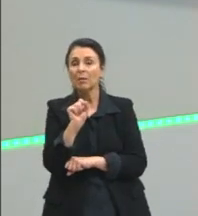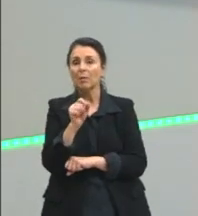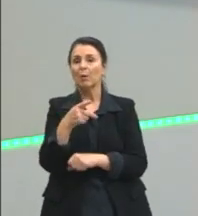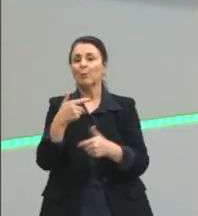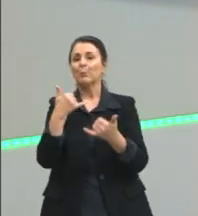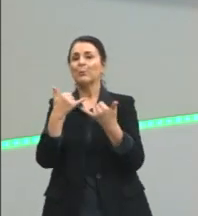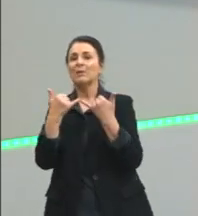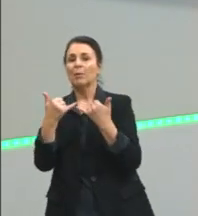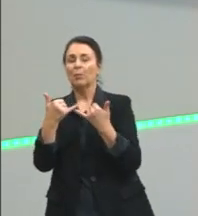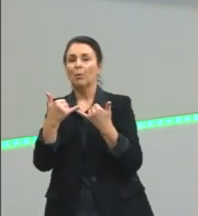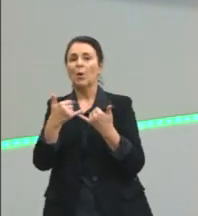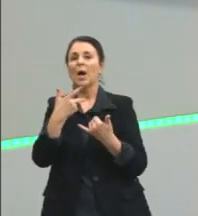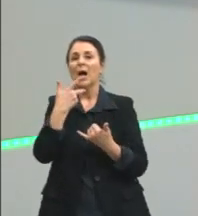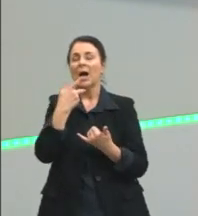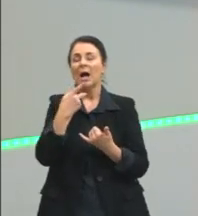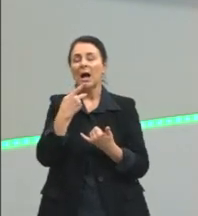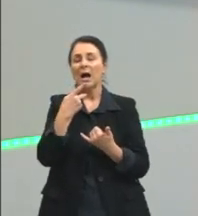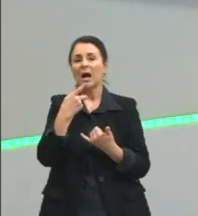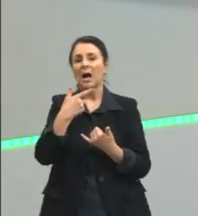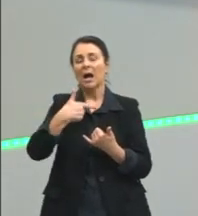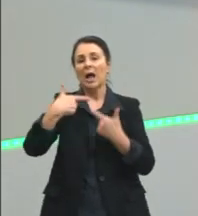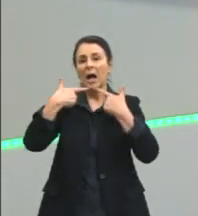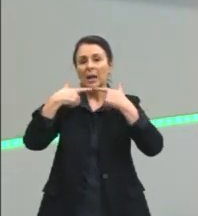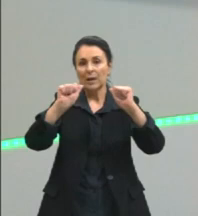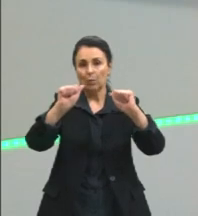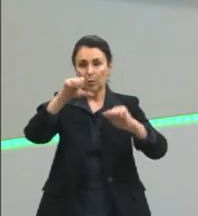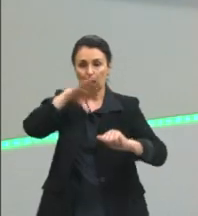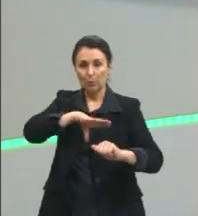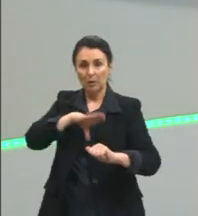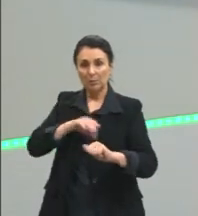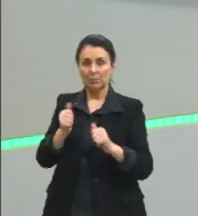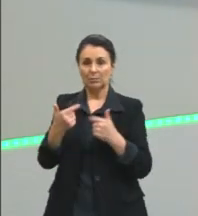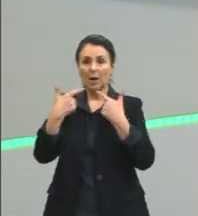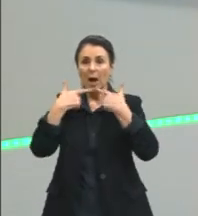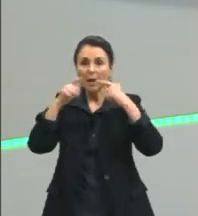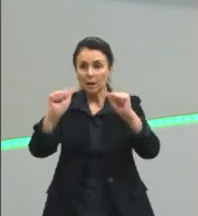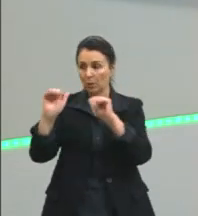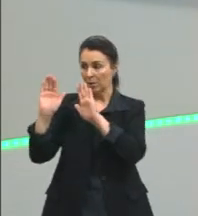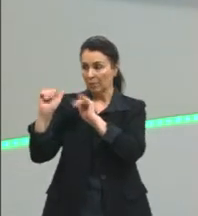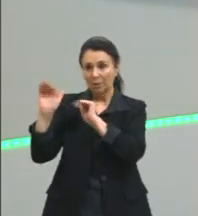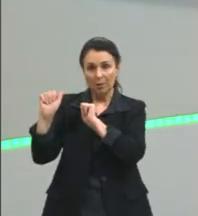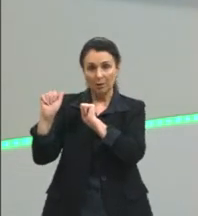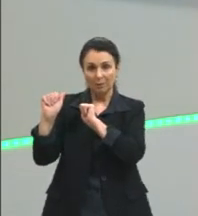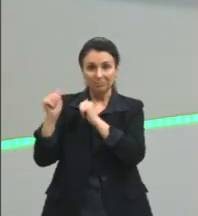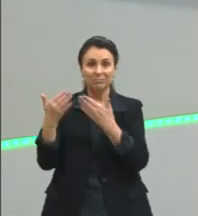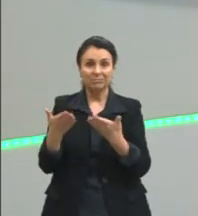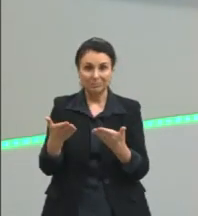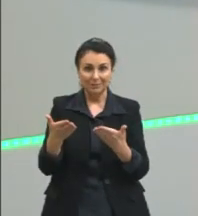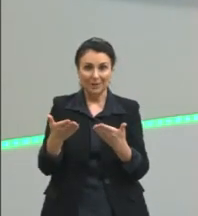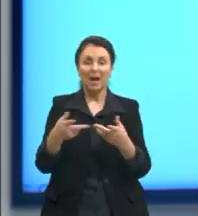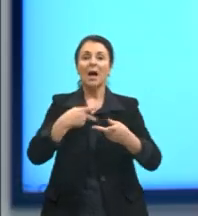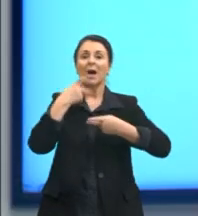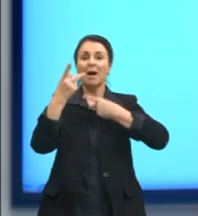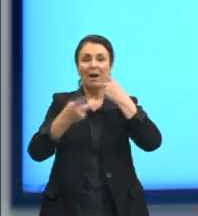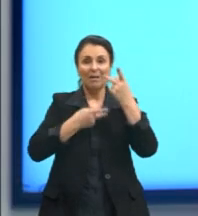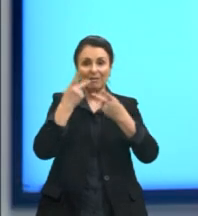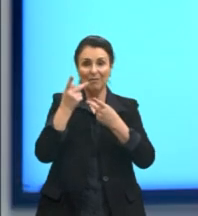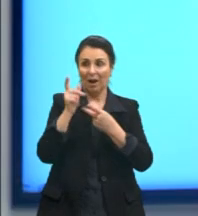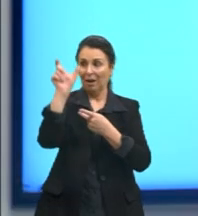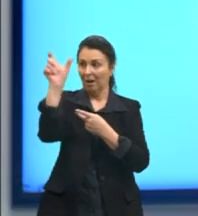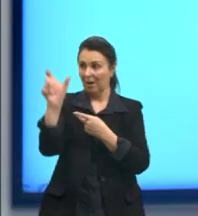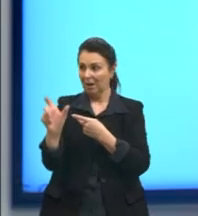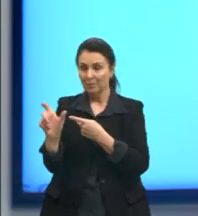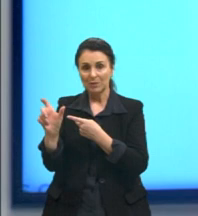língua espanhola, língua inglesa. Enquanto a fala vai ser o ato pelo qual o indivíduo vai